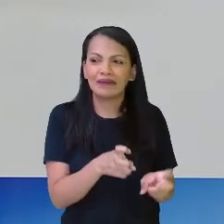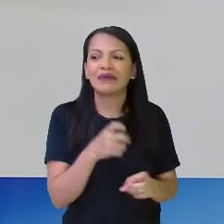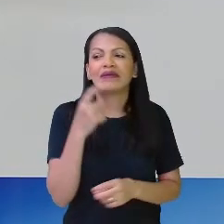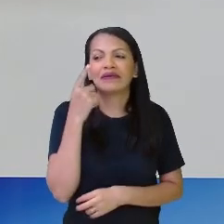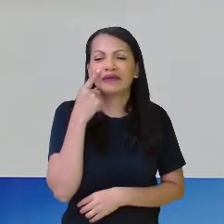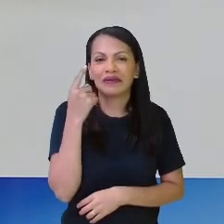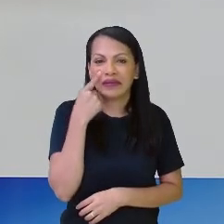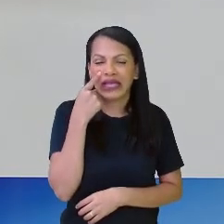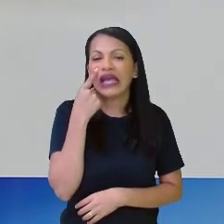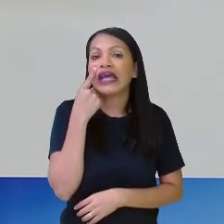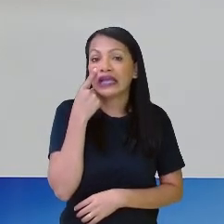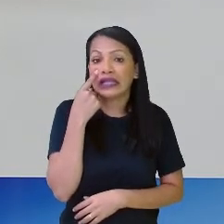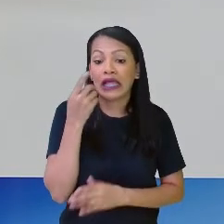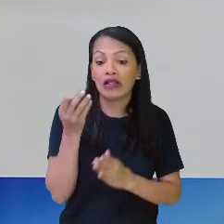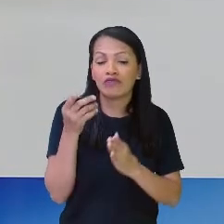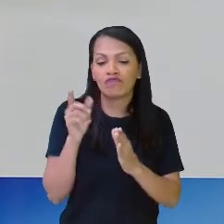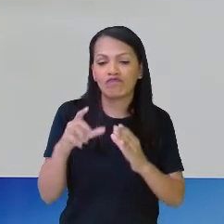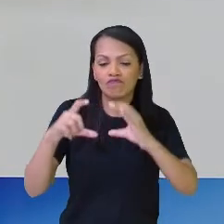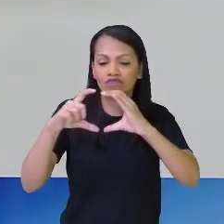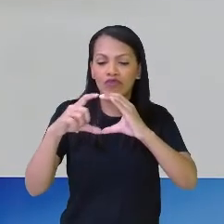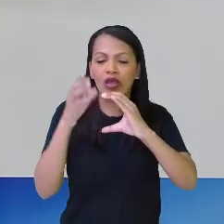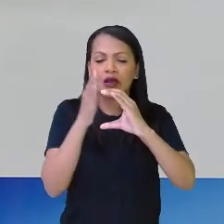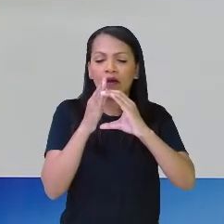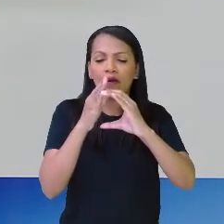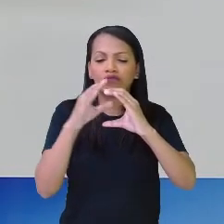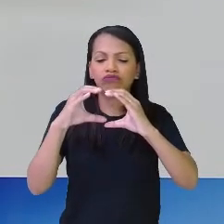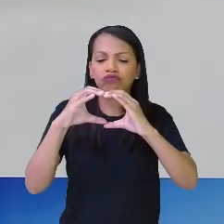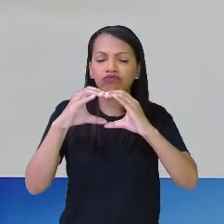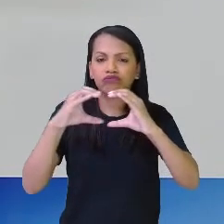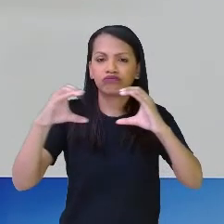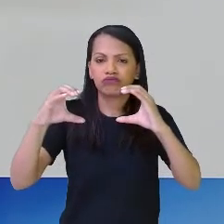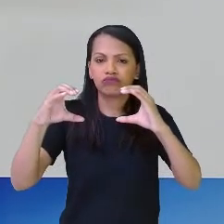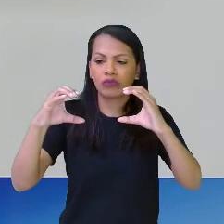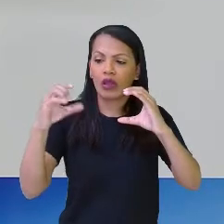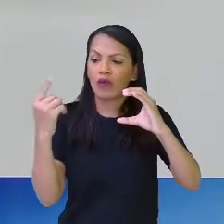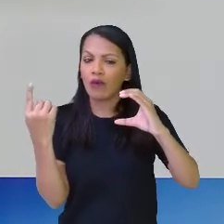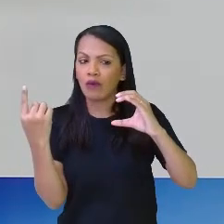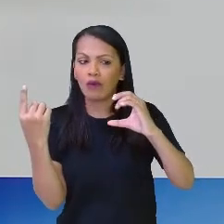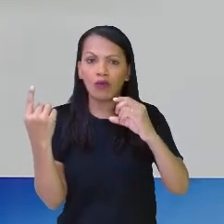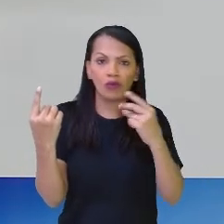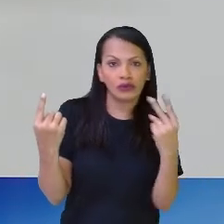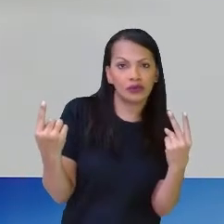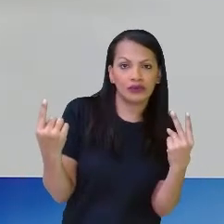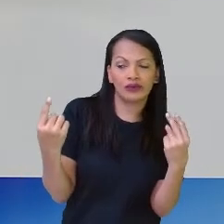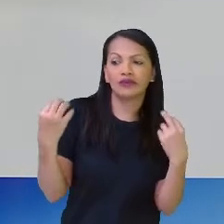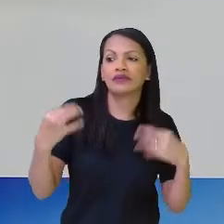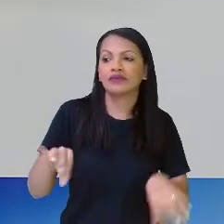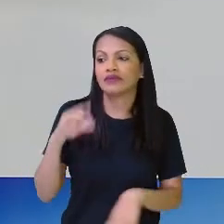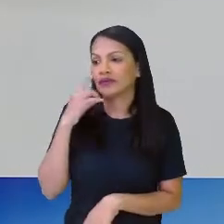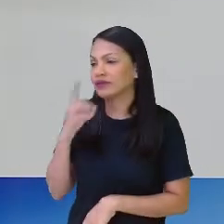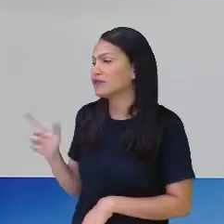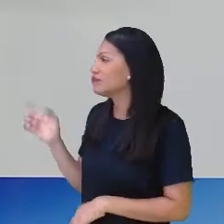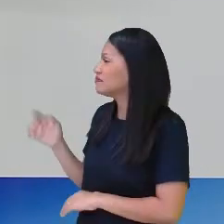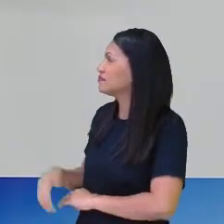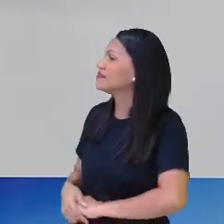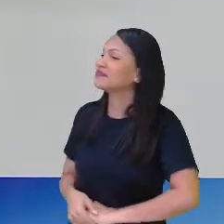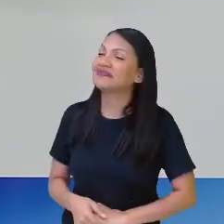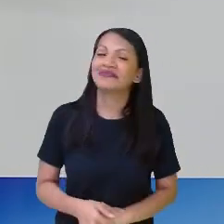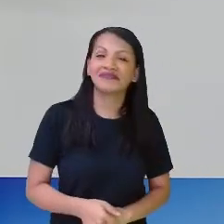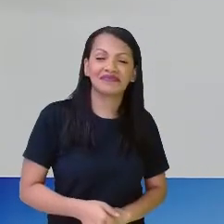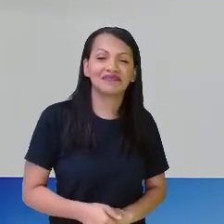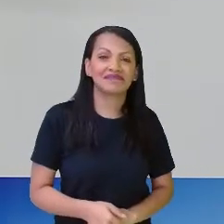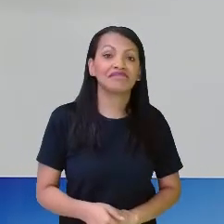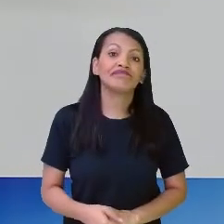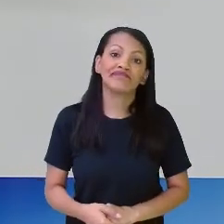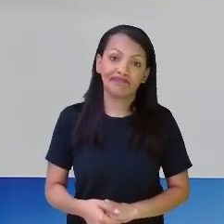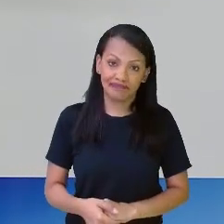círculo em duas partes, ou seja, ao meio, então, ó, se eu tiro uma dessas partes, eu tirei o quê?